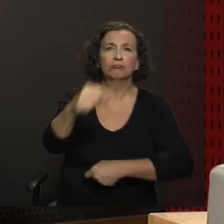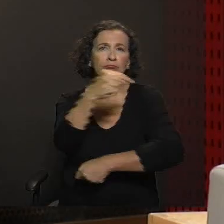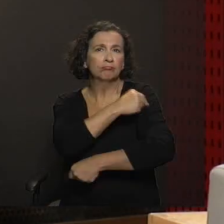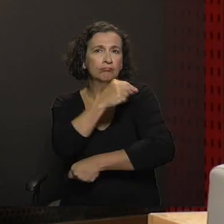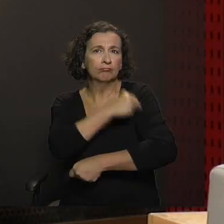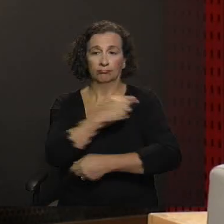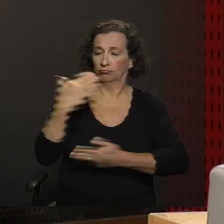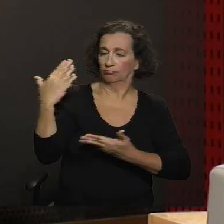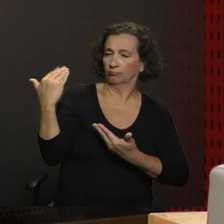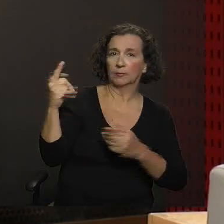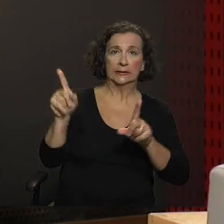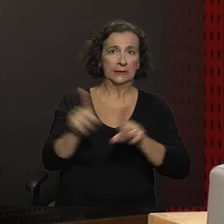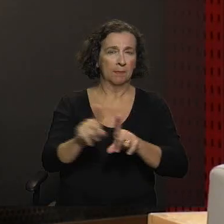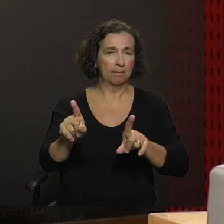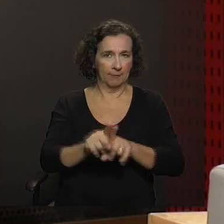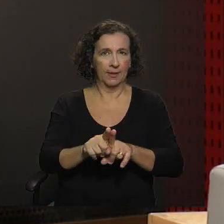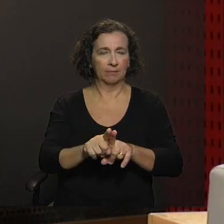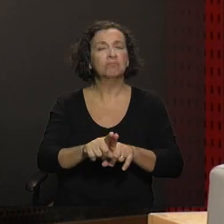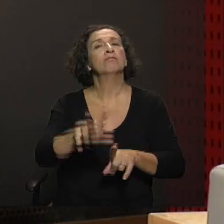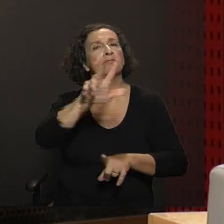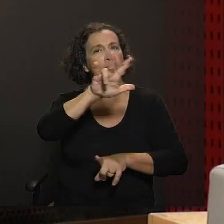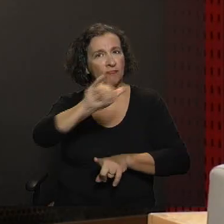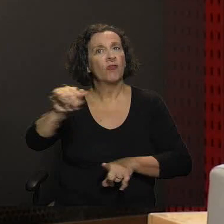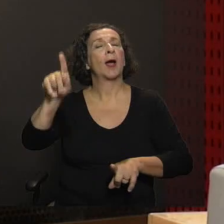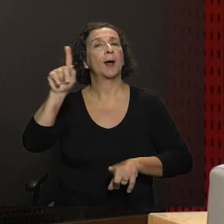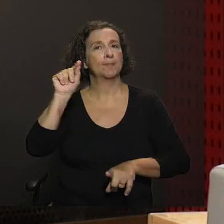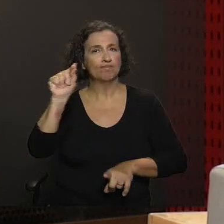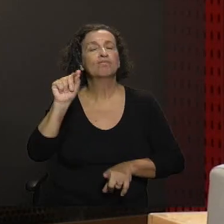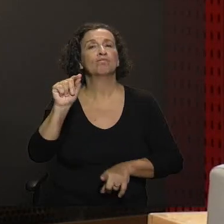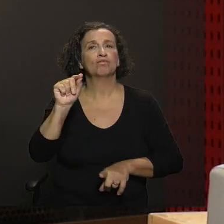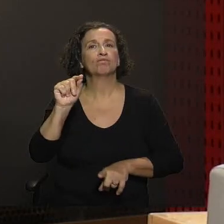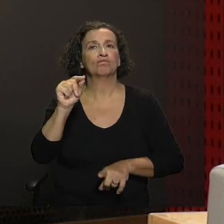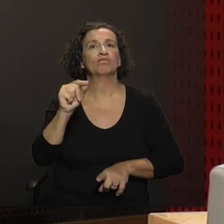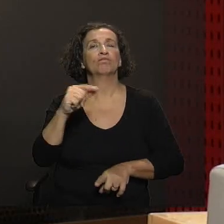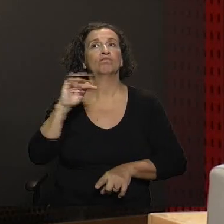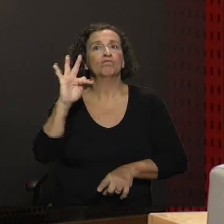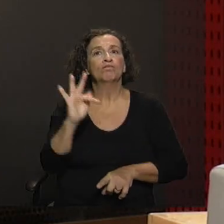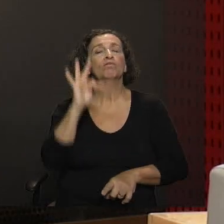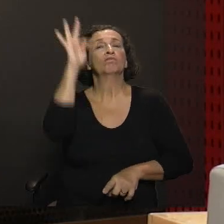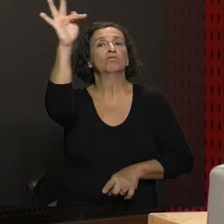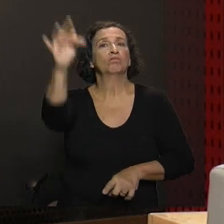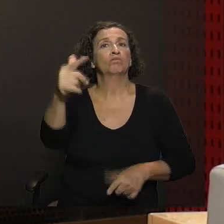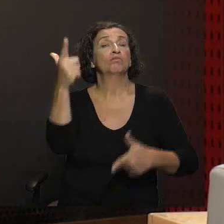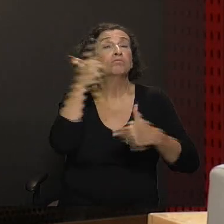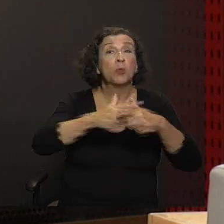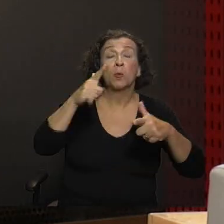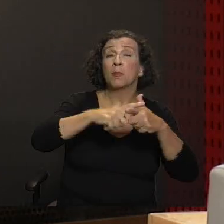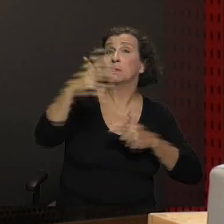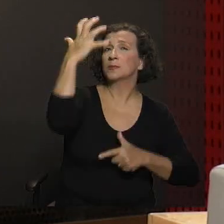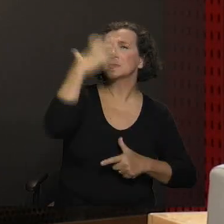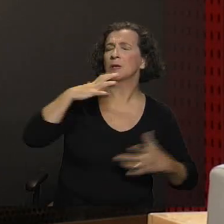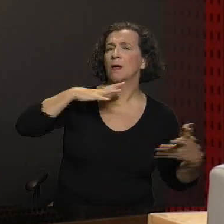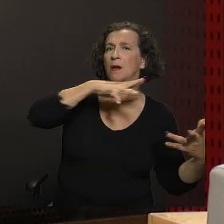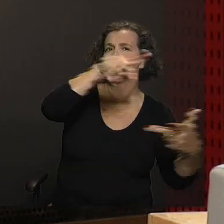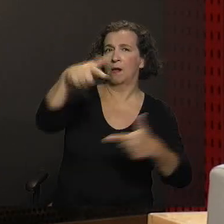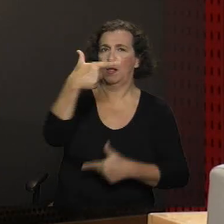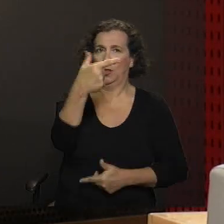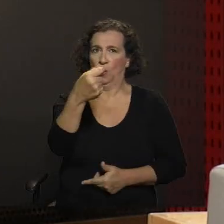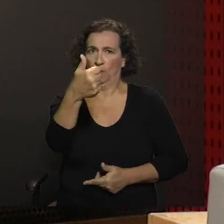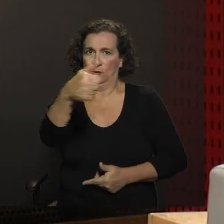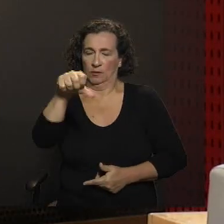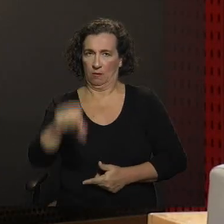adolescentes vai se constituir uma das grandes ameaças à saúde global em 2019.